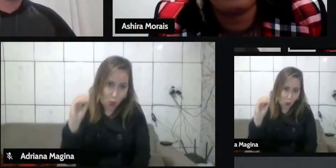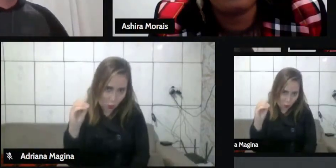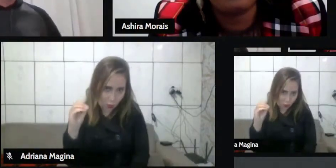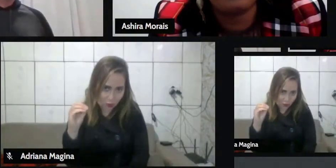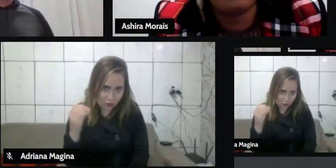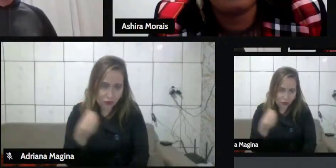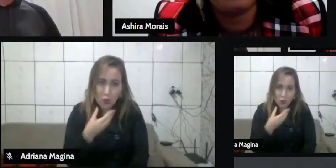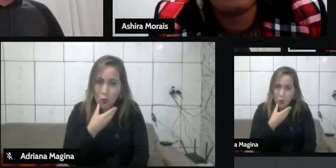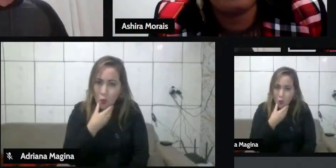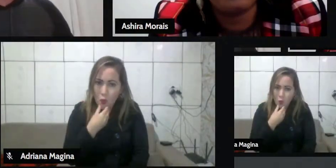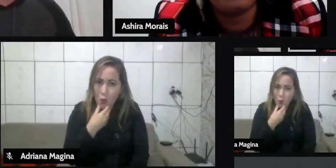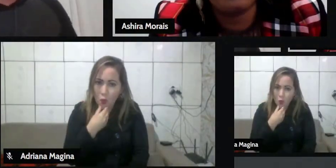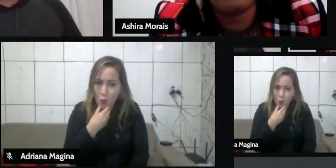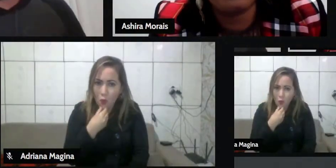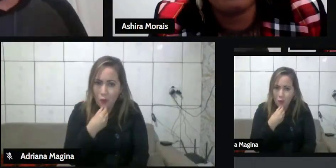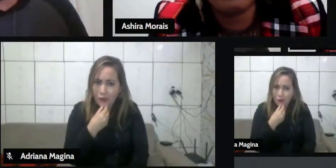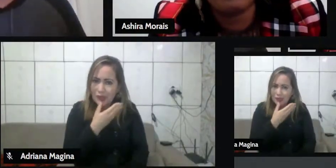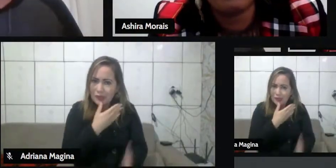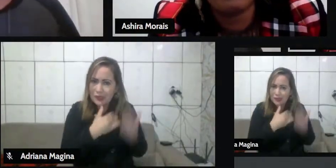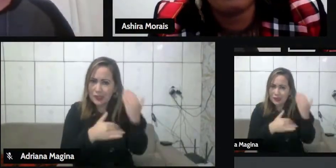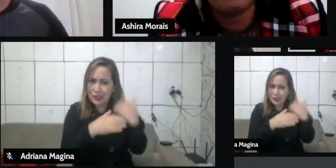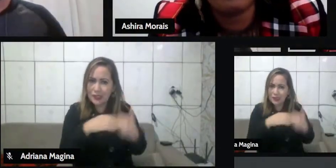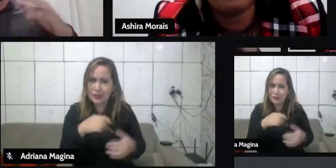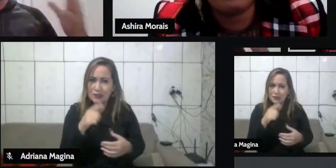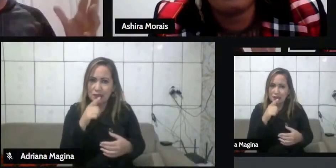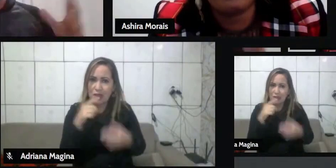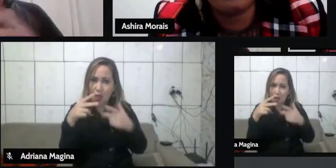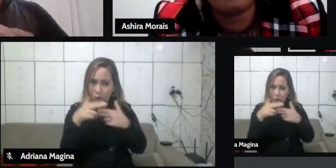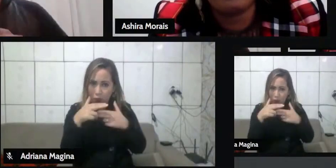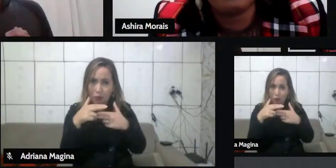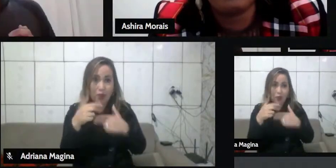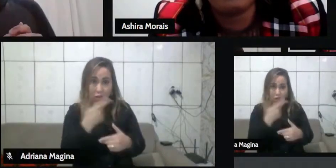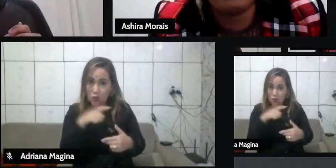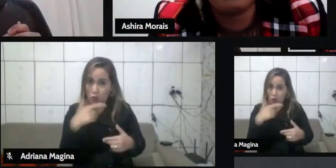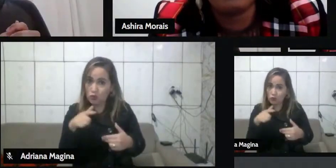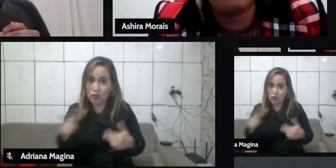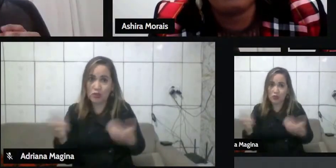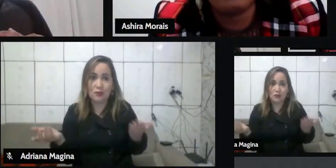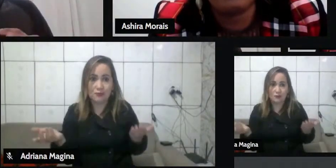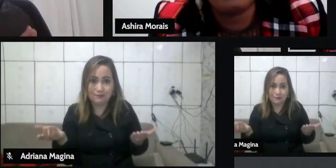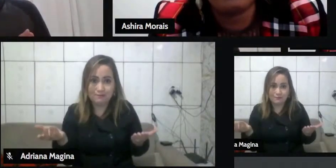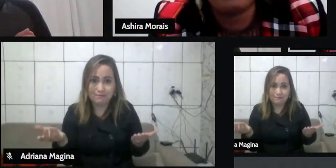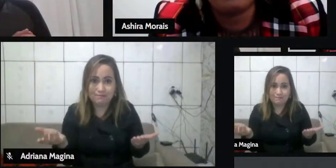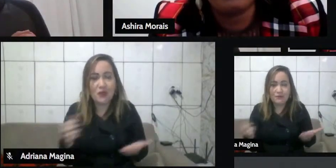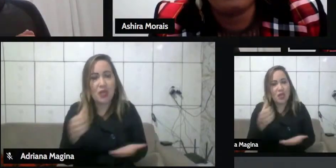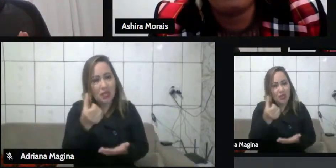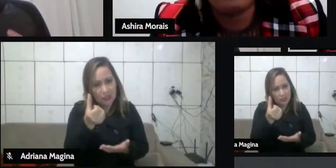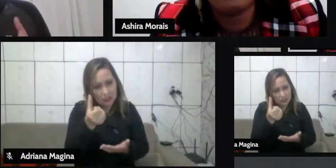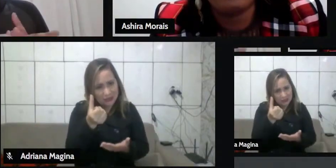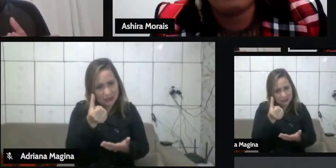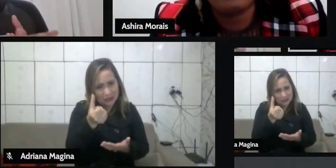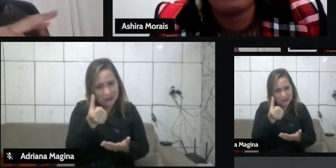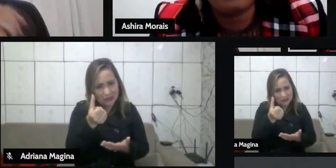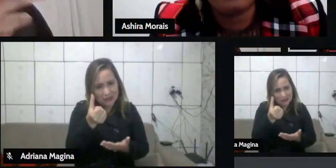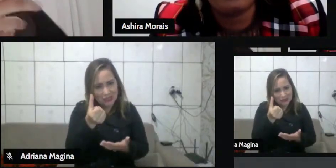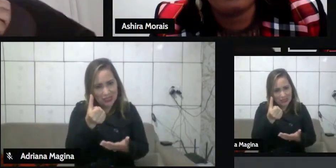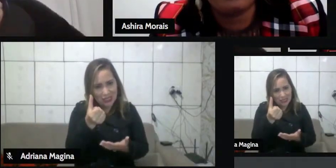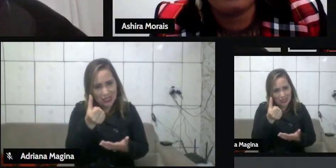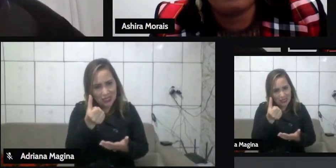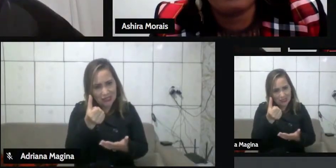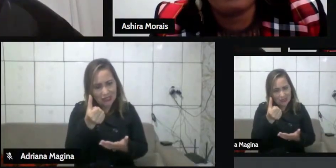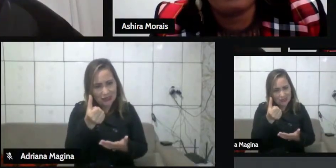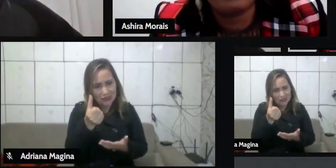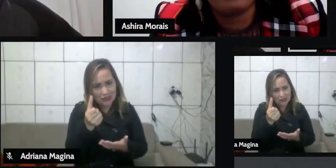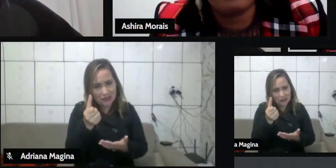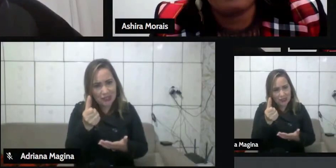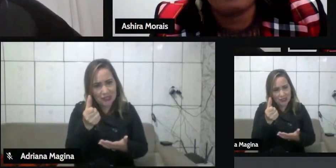ele assume que os seis personagens que a maioria da galera da homoafetividade dizem que são